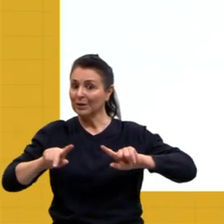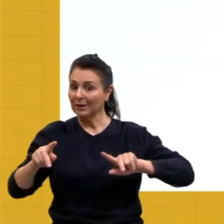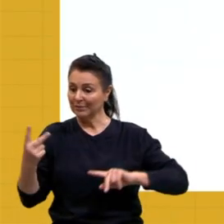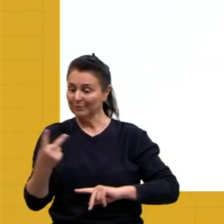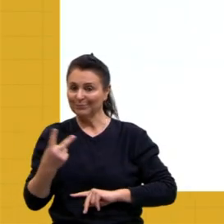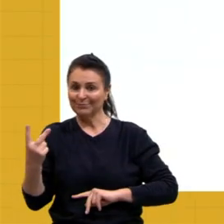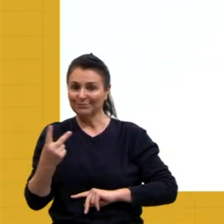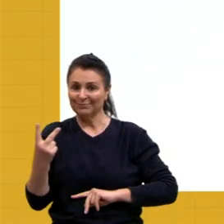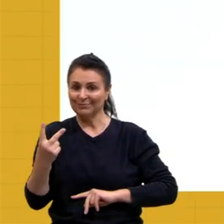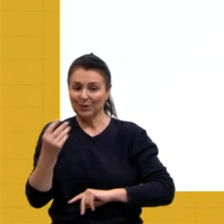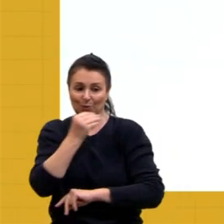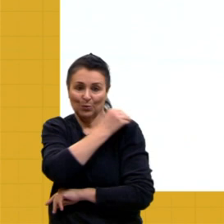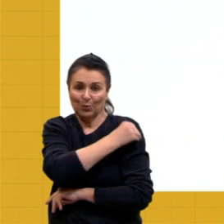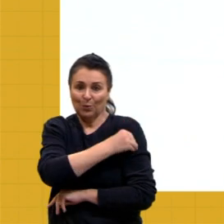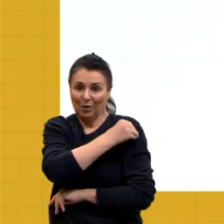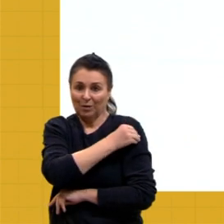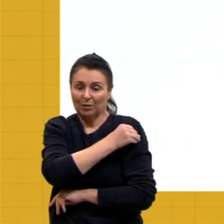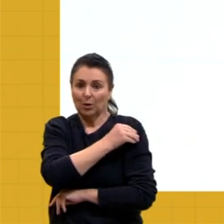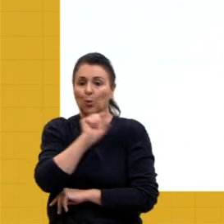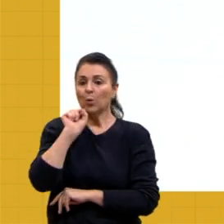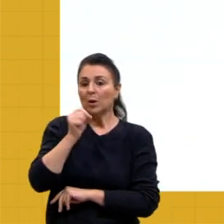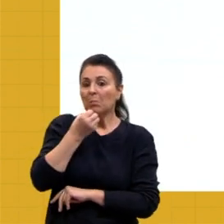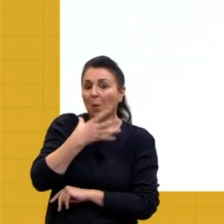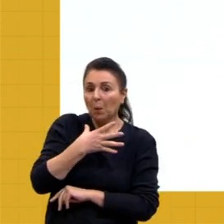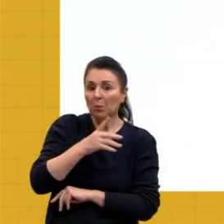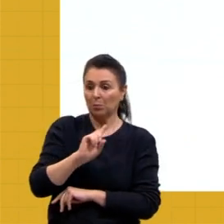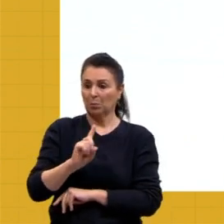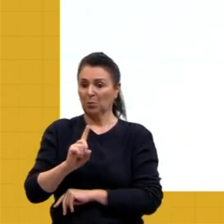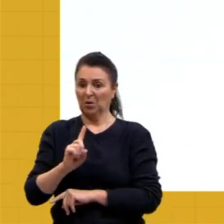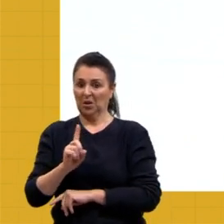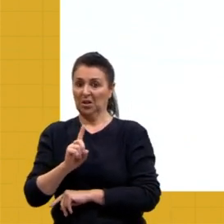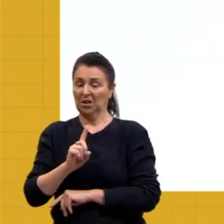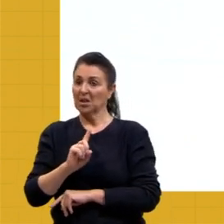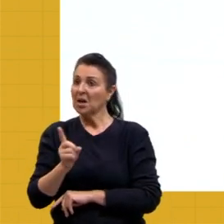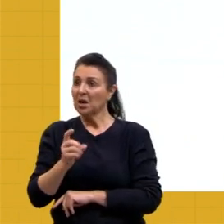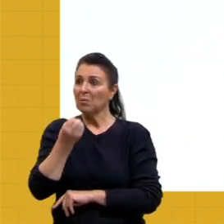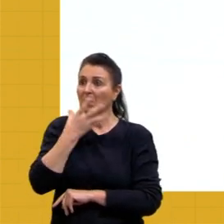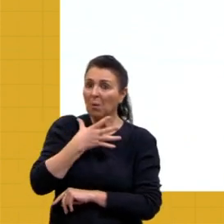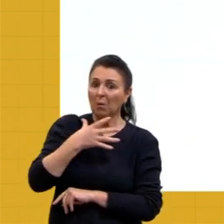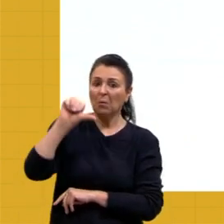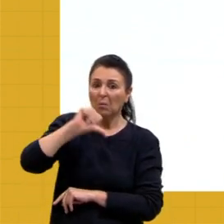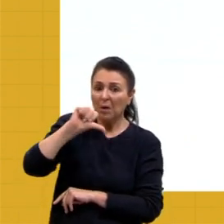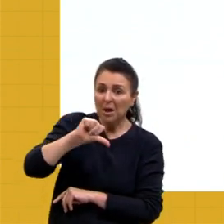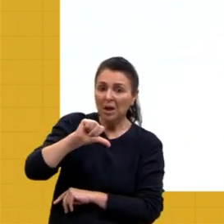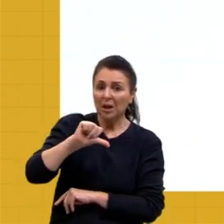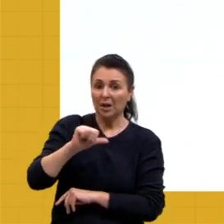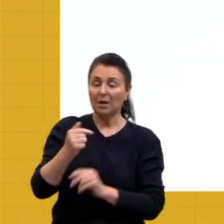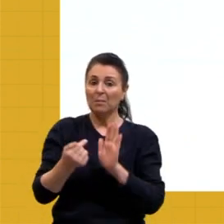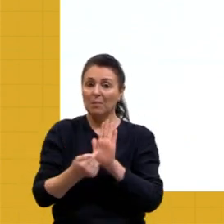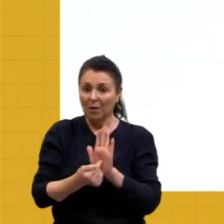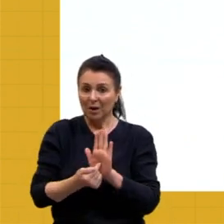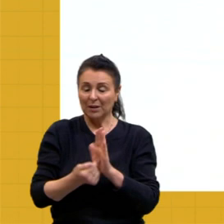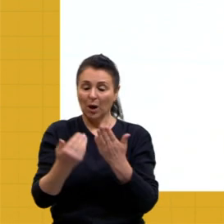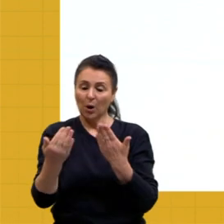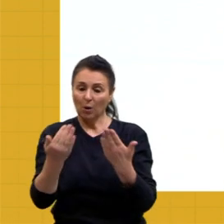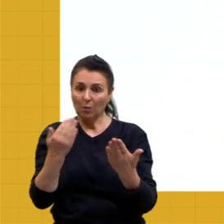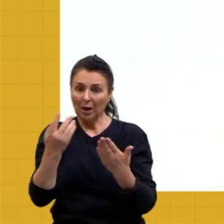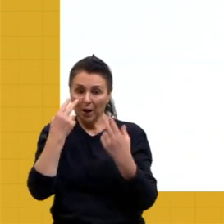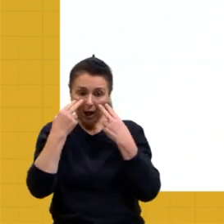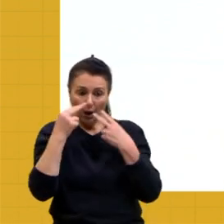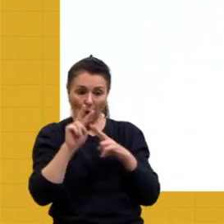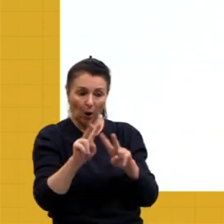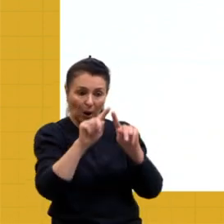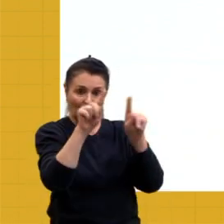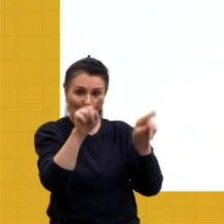tá? As vantagens e desvantagens que nós temos, tá, gurizada? Então, peguem esse quadrinho, né,